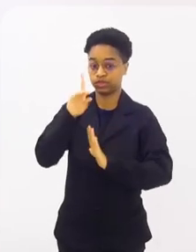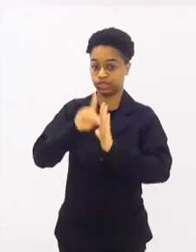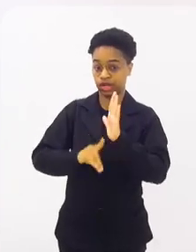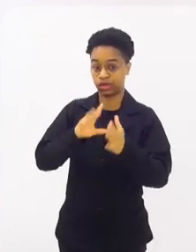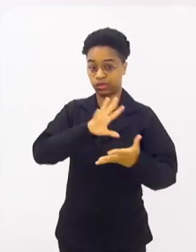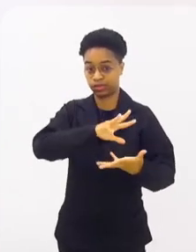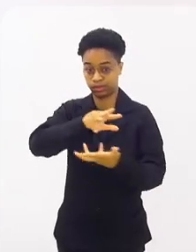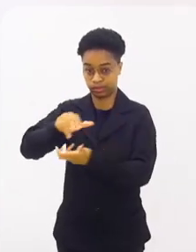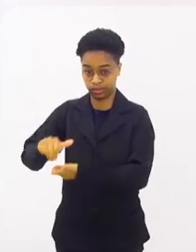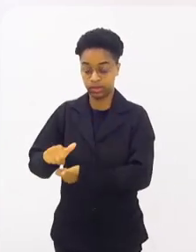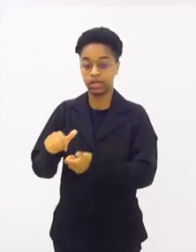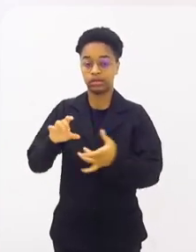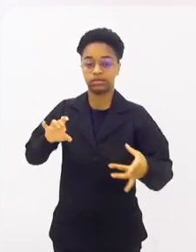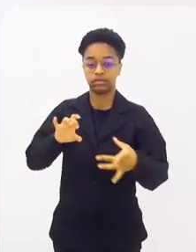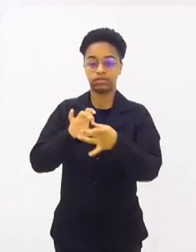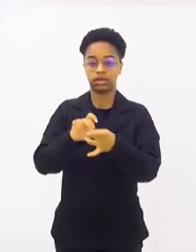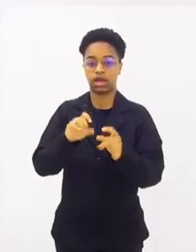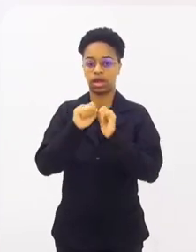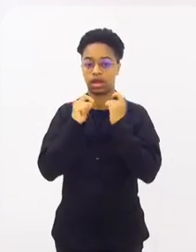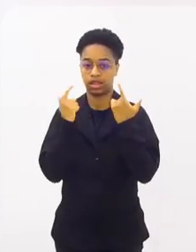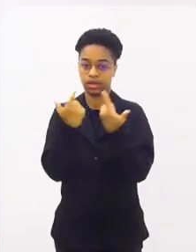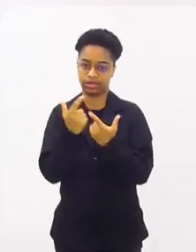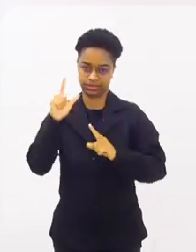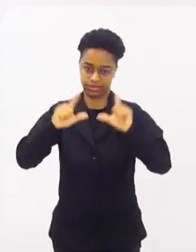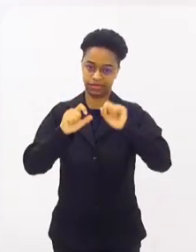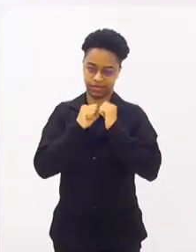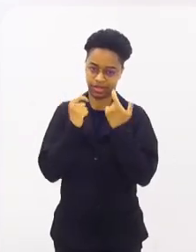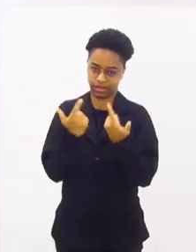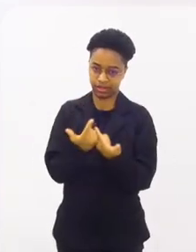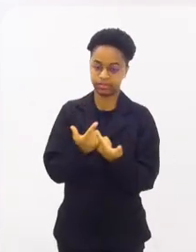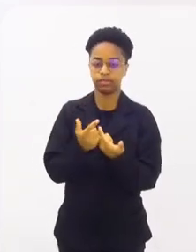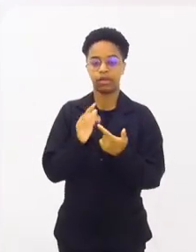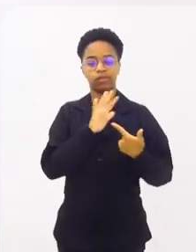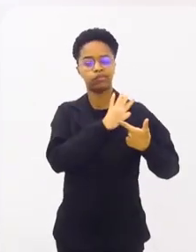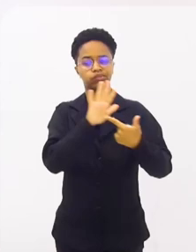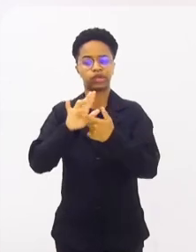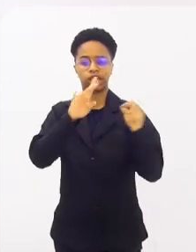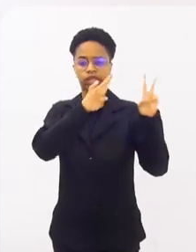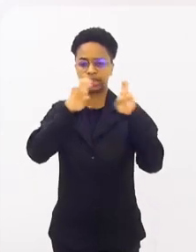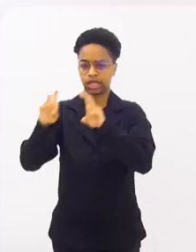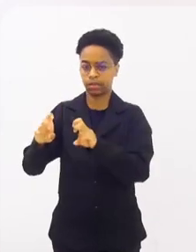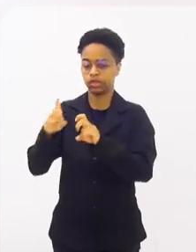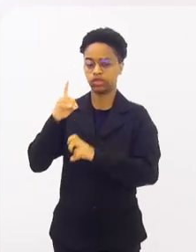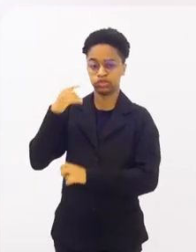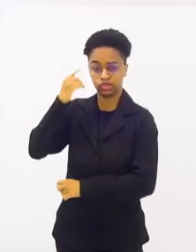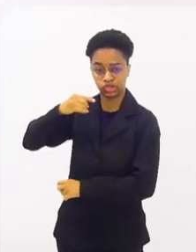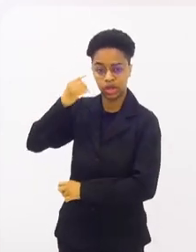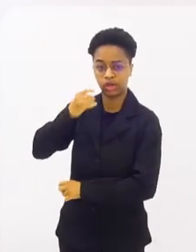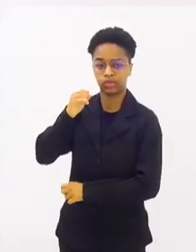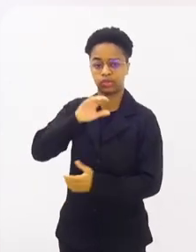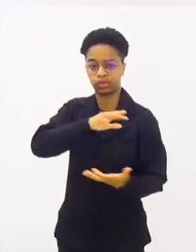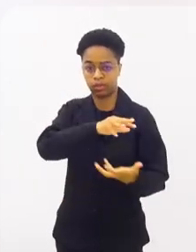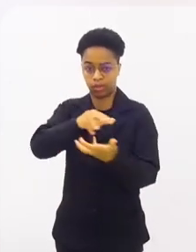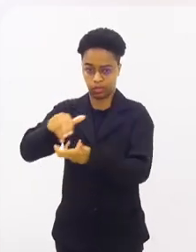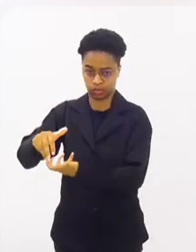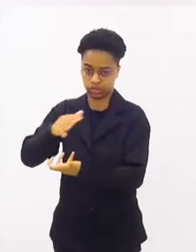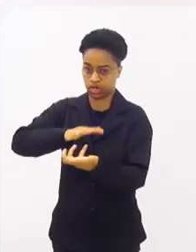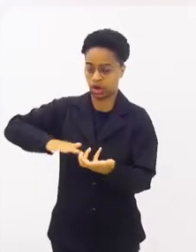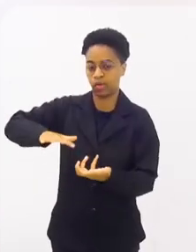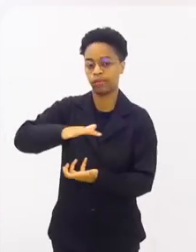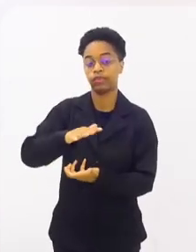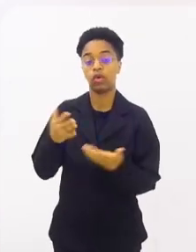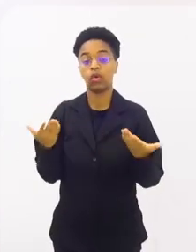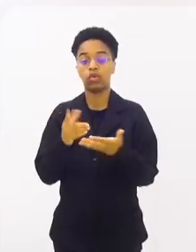a Comissão de Direito Internacional, com a Alerje, a TV Alerje, trazendo temas do direito internacional como um todo.